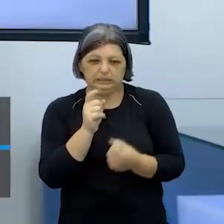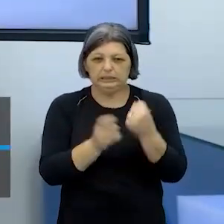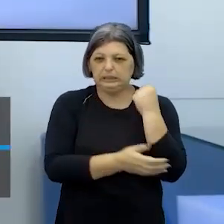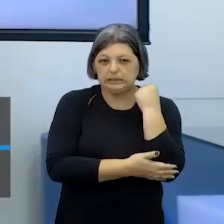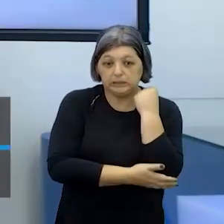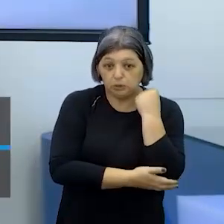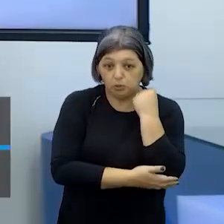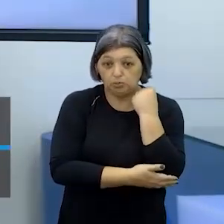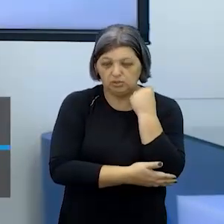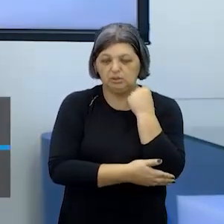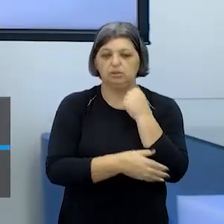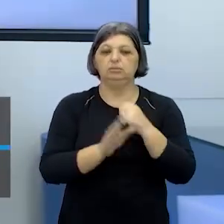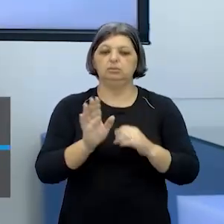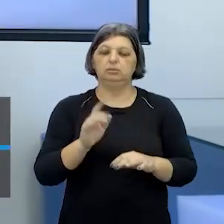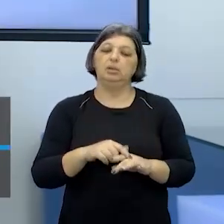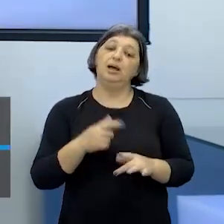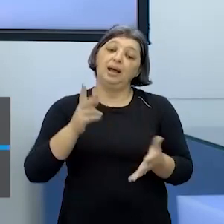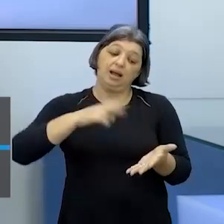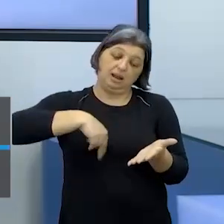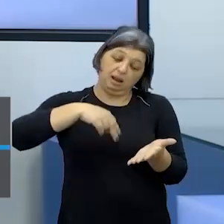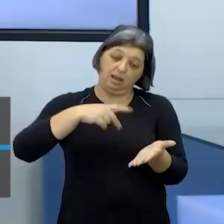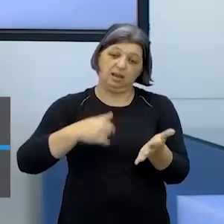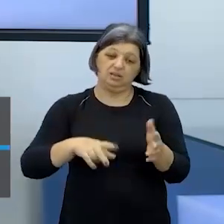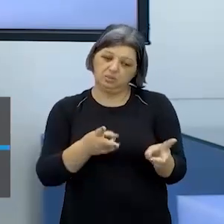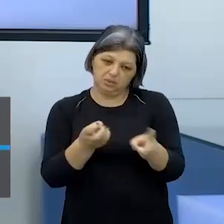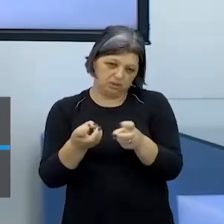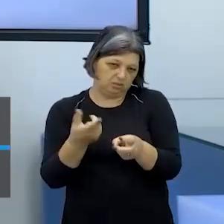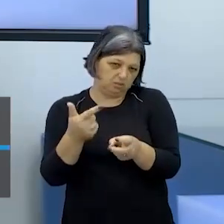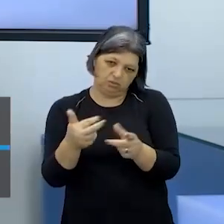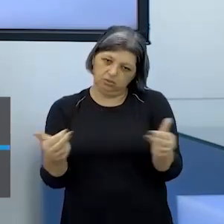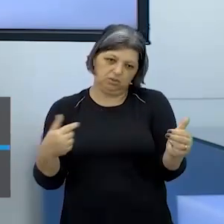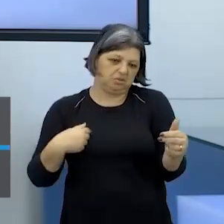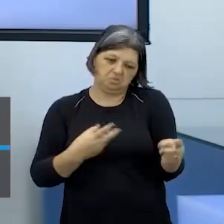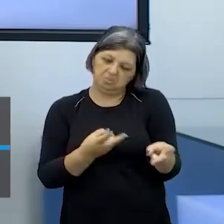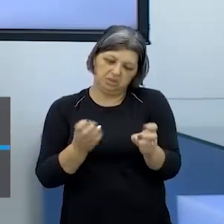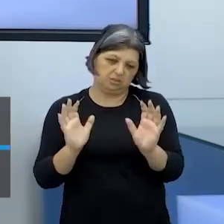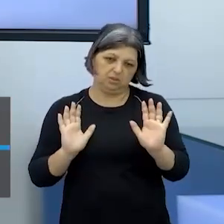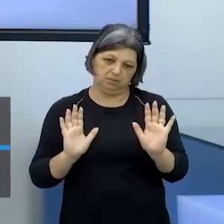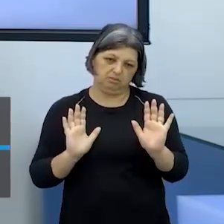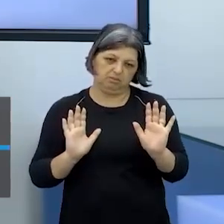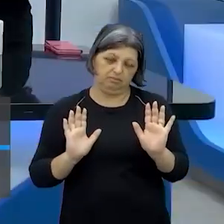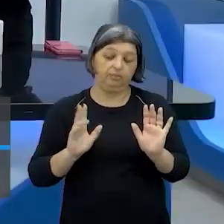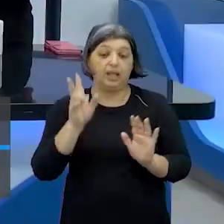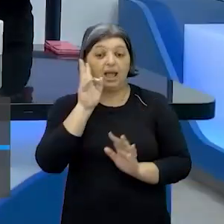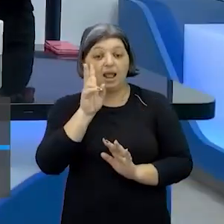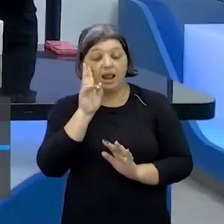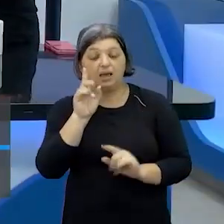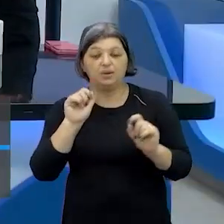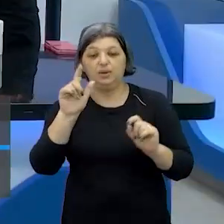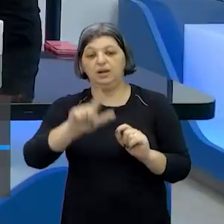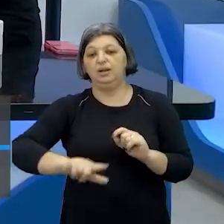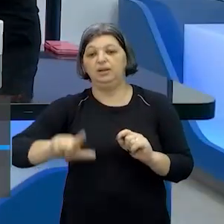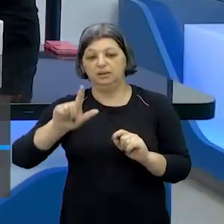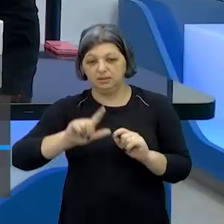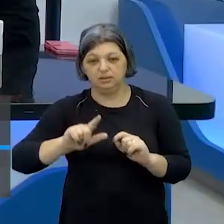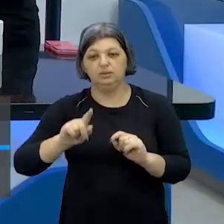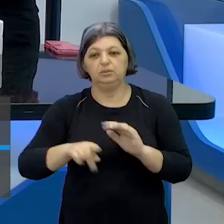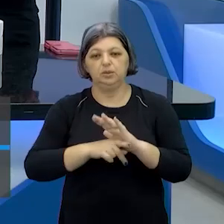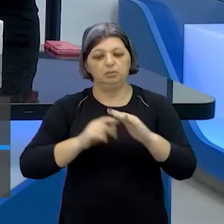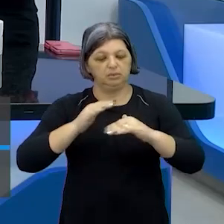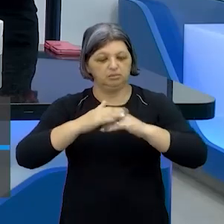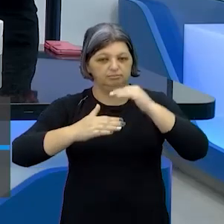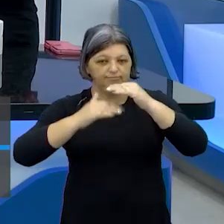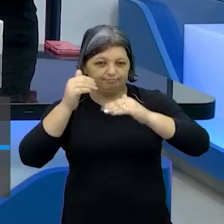isso talvez você lê e você perceba uma outra coisa que eu não vi isso que é legal da literatura você constrói a